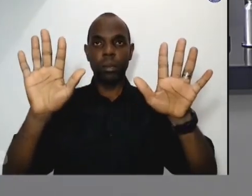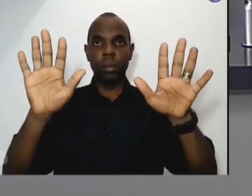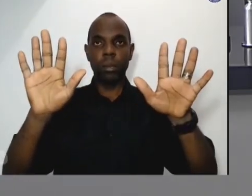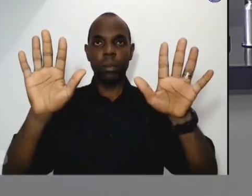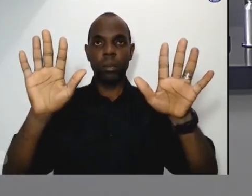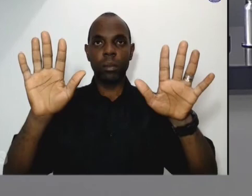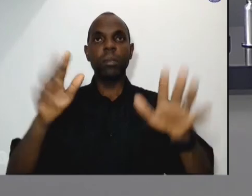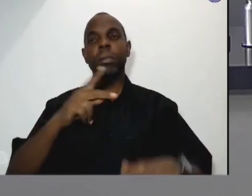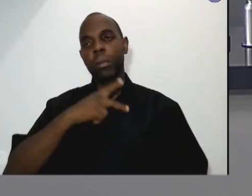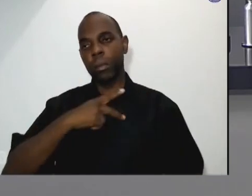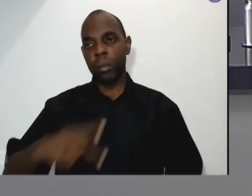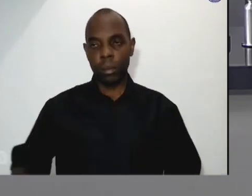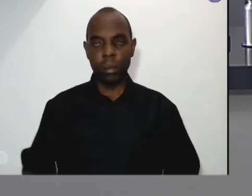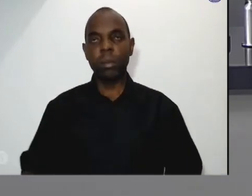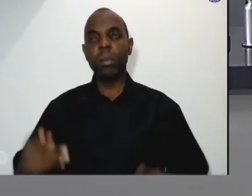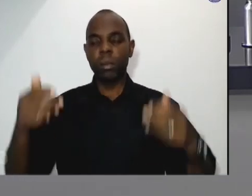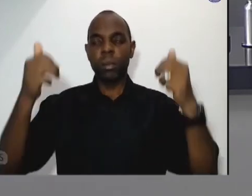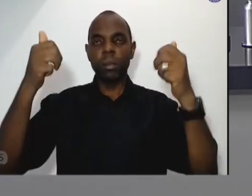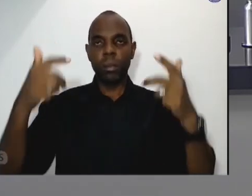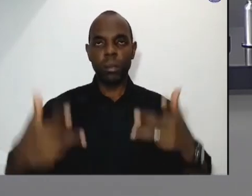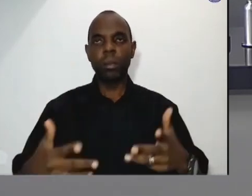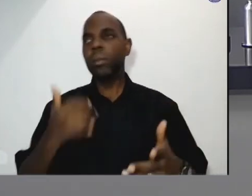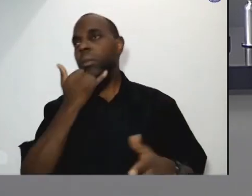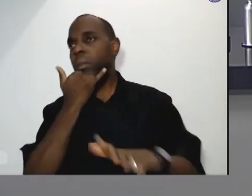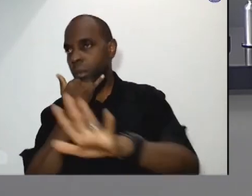Carreira para as considerações finais desculpa gente